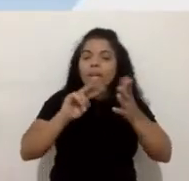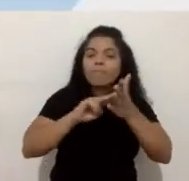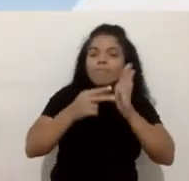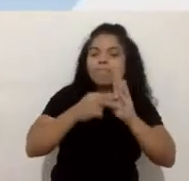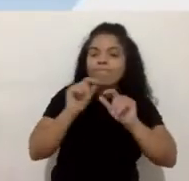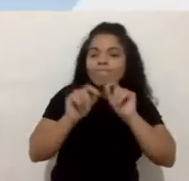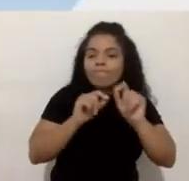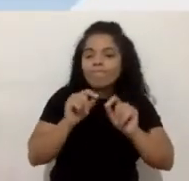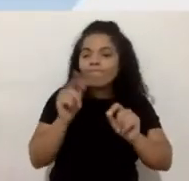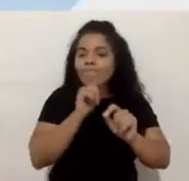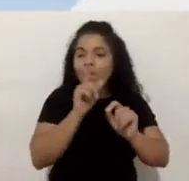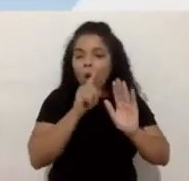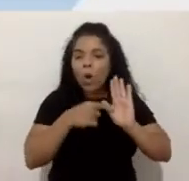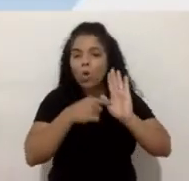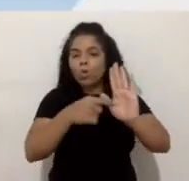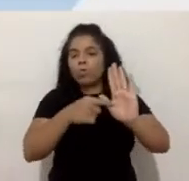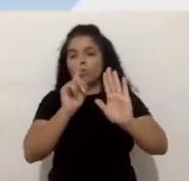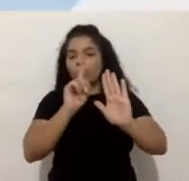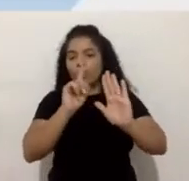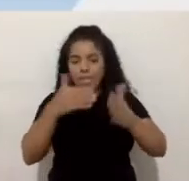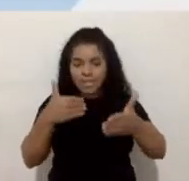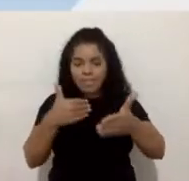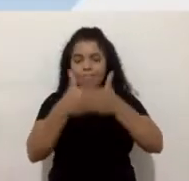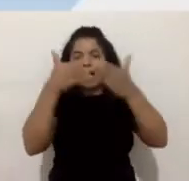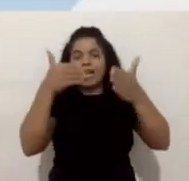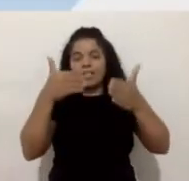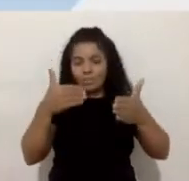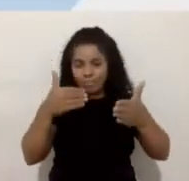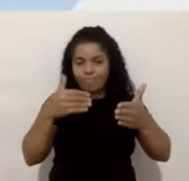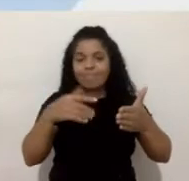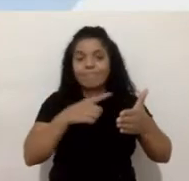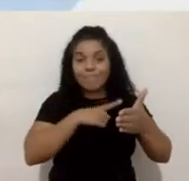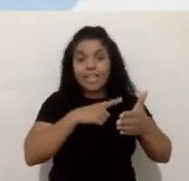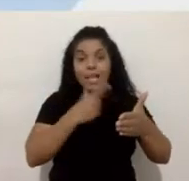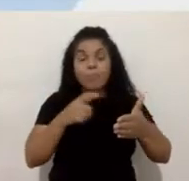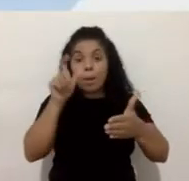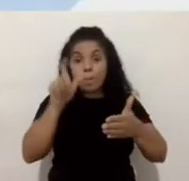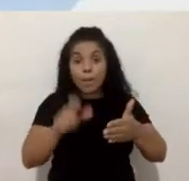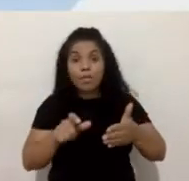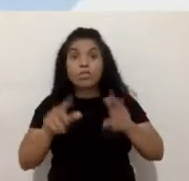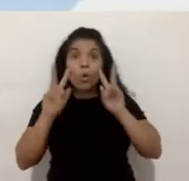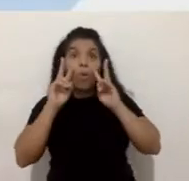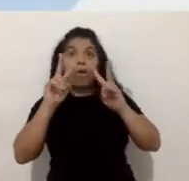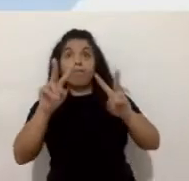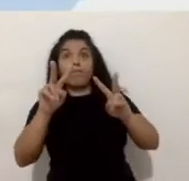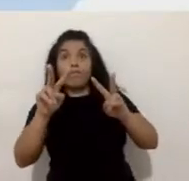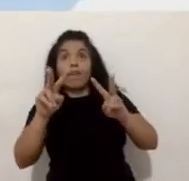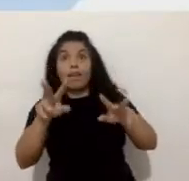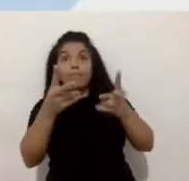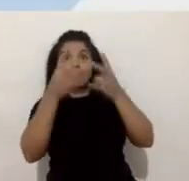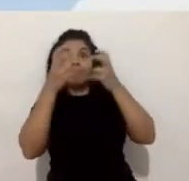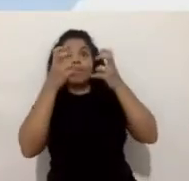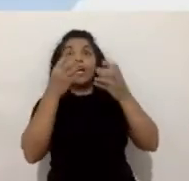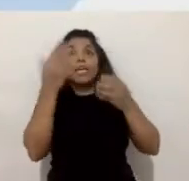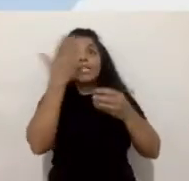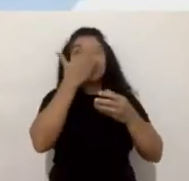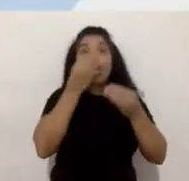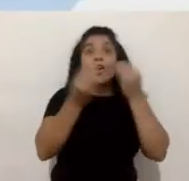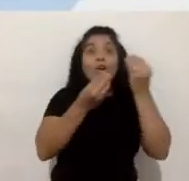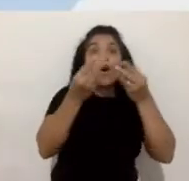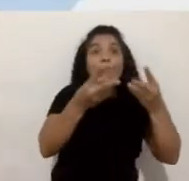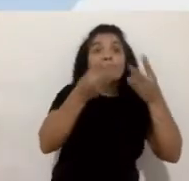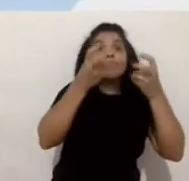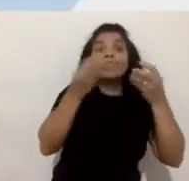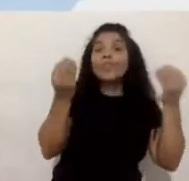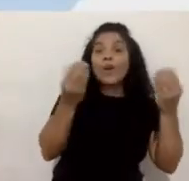comunicam o impacto, né, que elas têm para uma pessoa que realmente está vendo, né. Então, o cego, ele não tem, né, esse